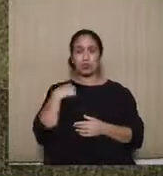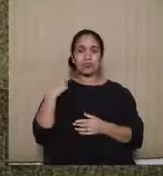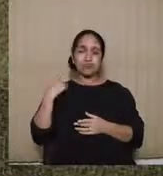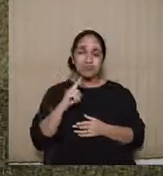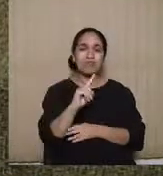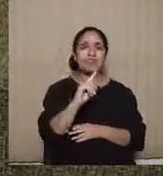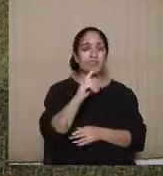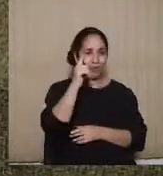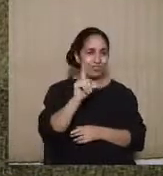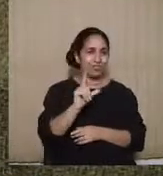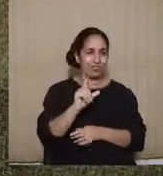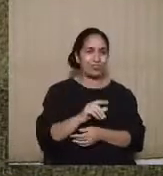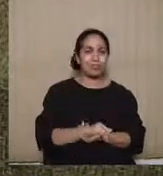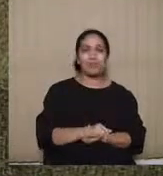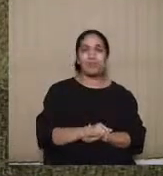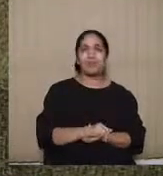vir.